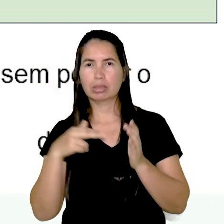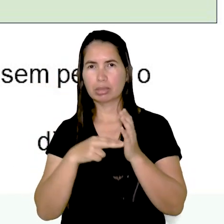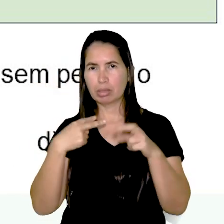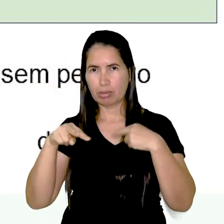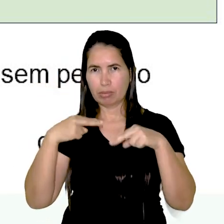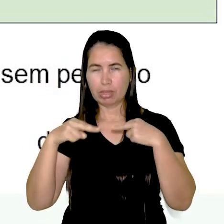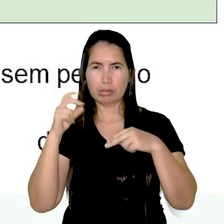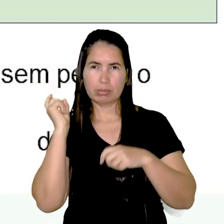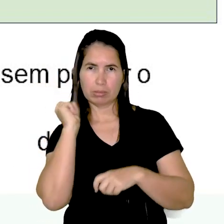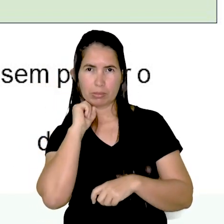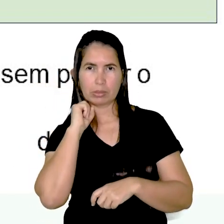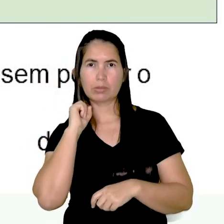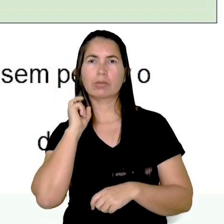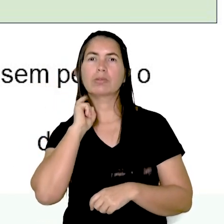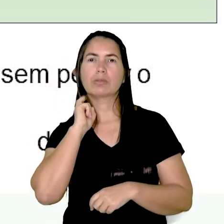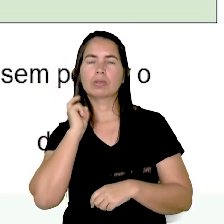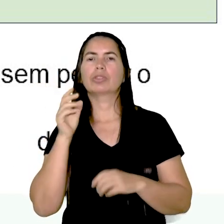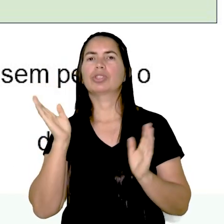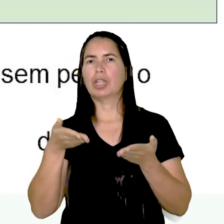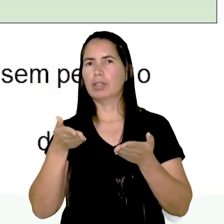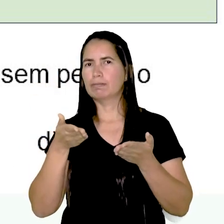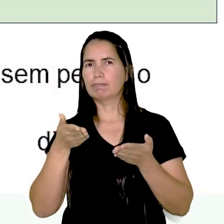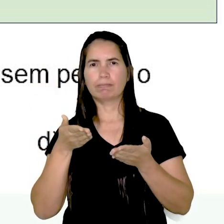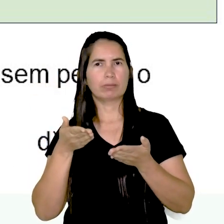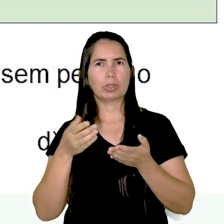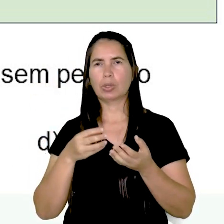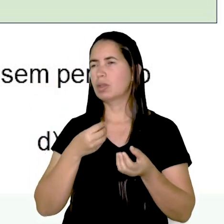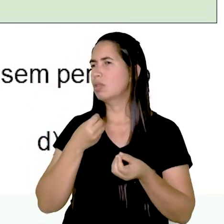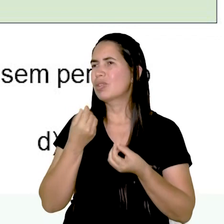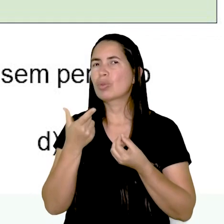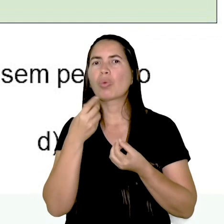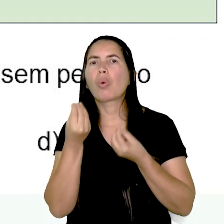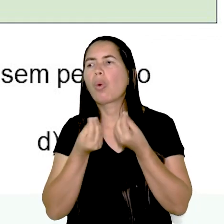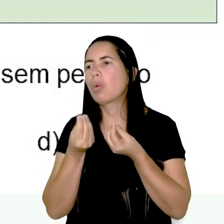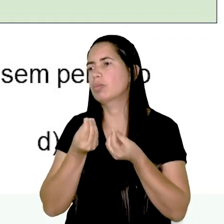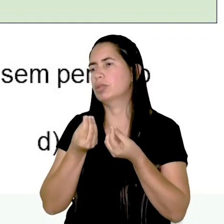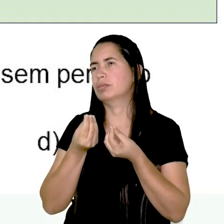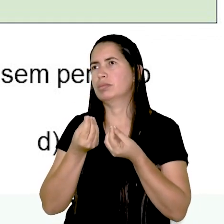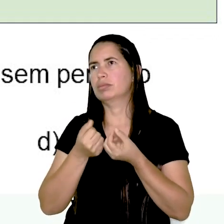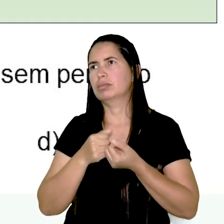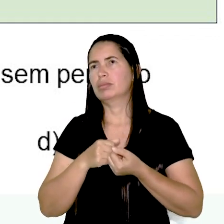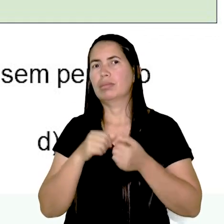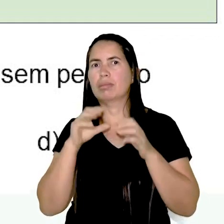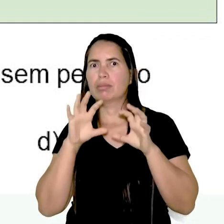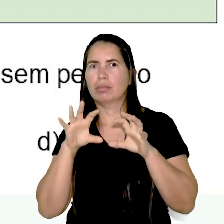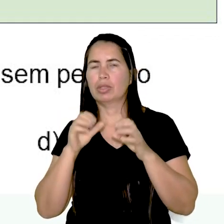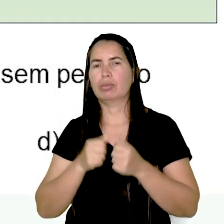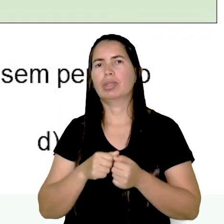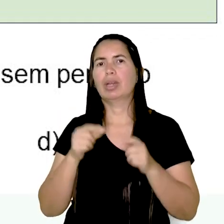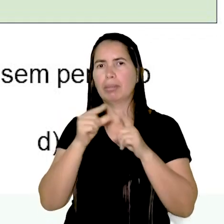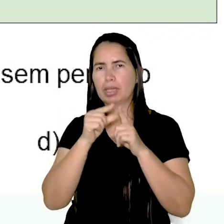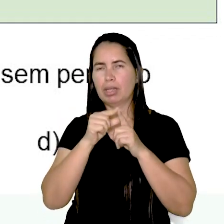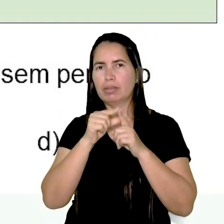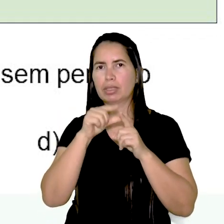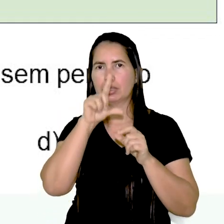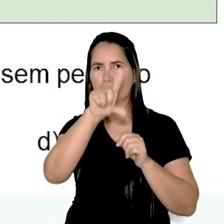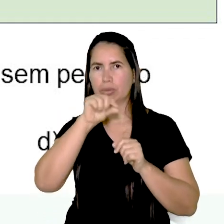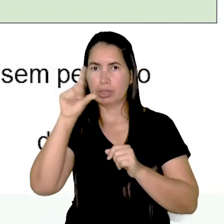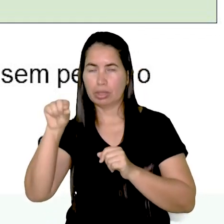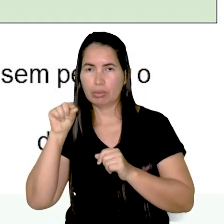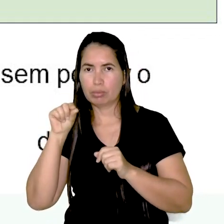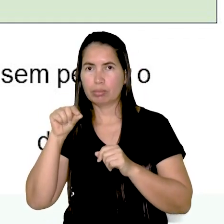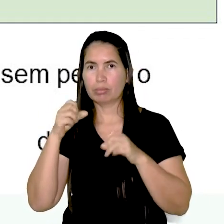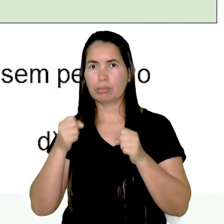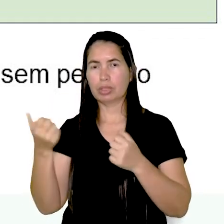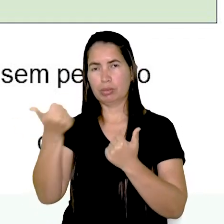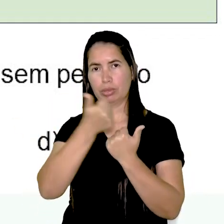vampiros já fizeram. Assim, não temos mais chance. A pergunta é, a palavra em destaque poderia